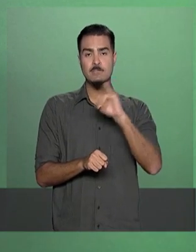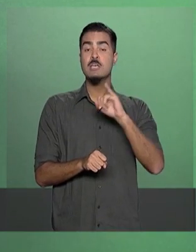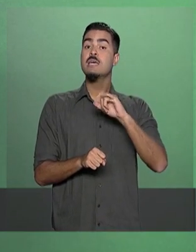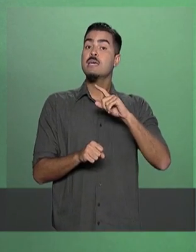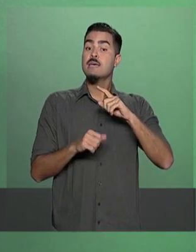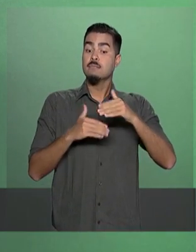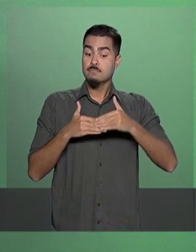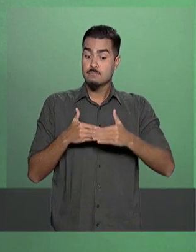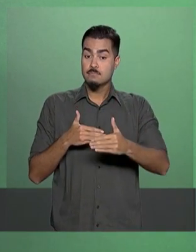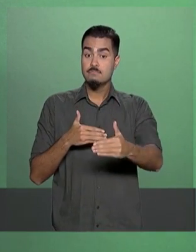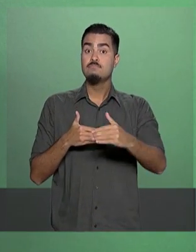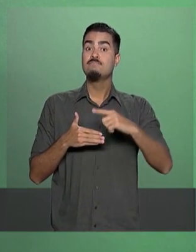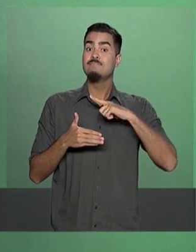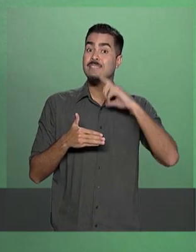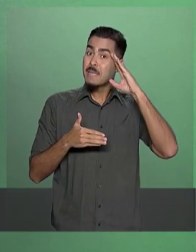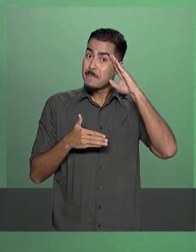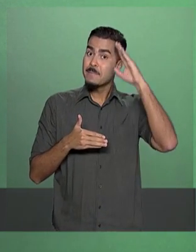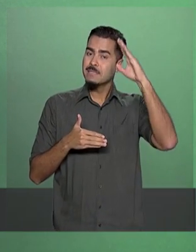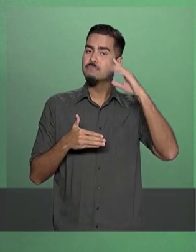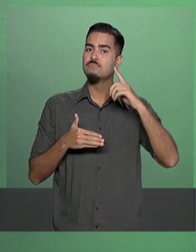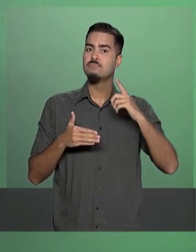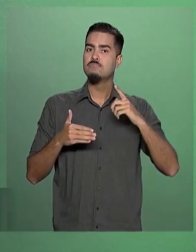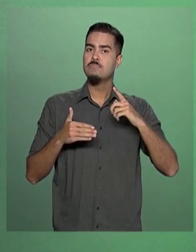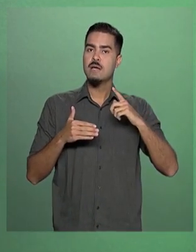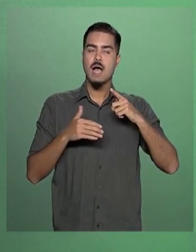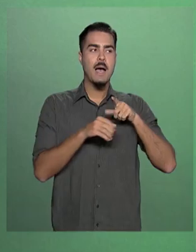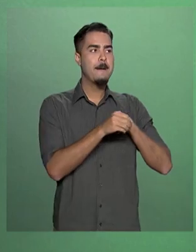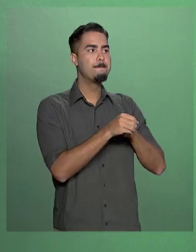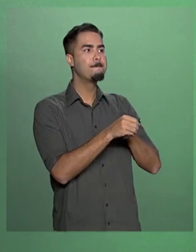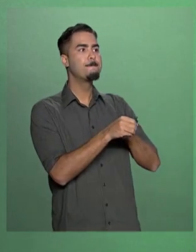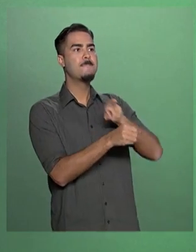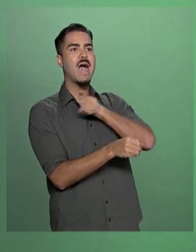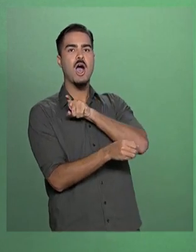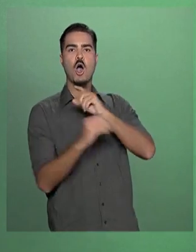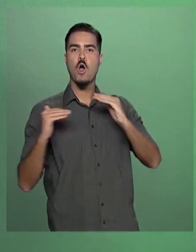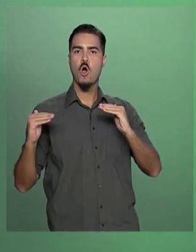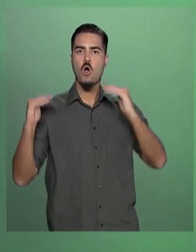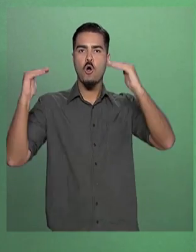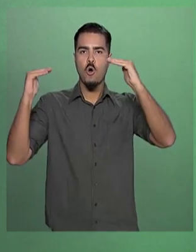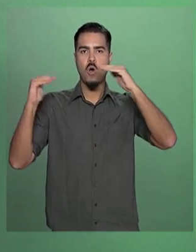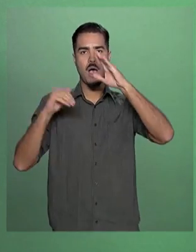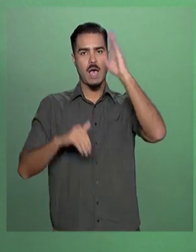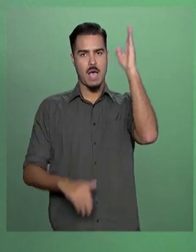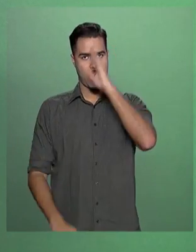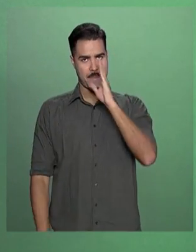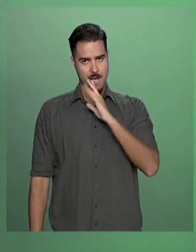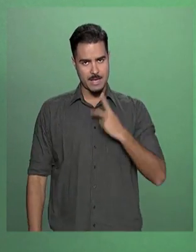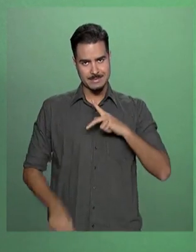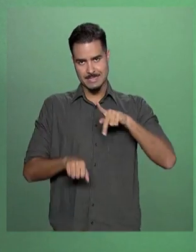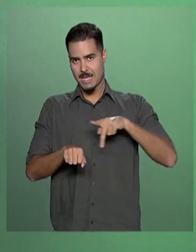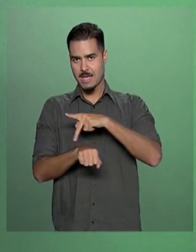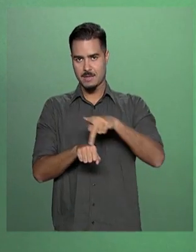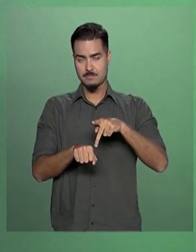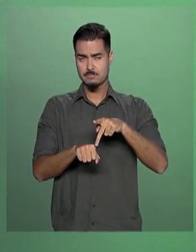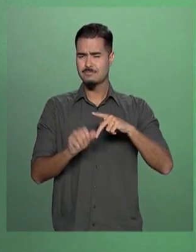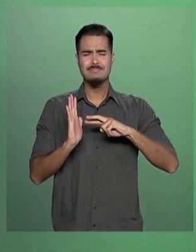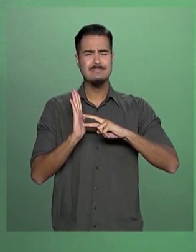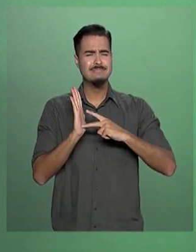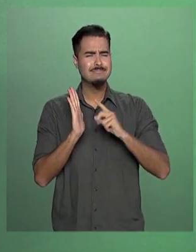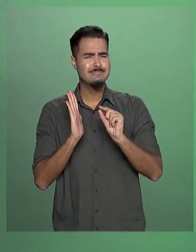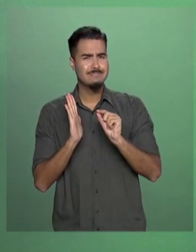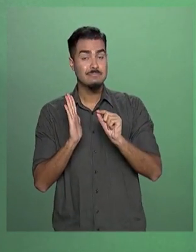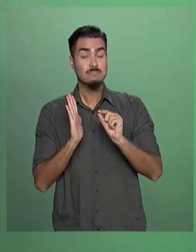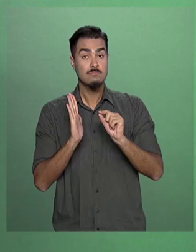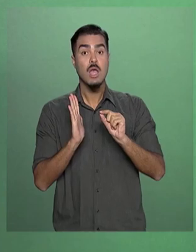escopo da soberania e da integridade nacional. O que significa isso? Que o processo de